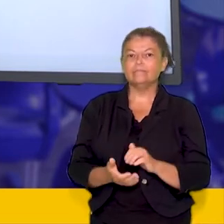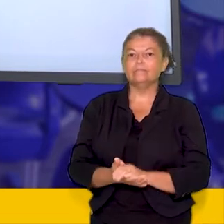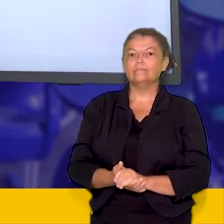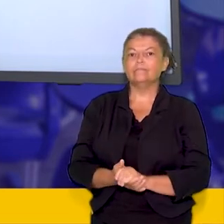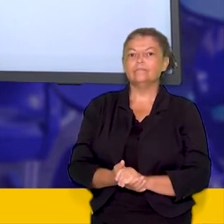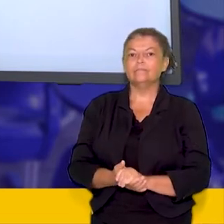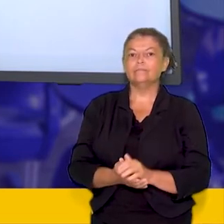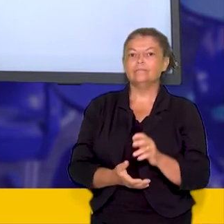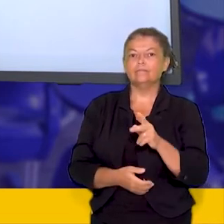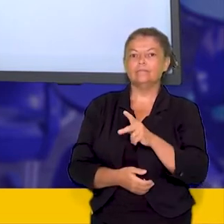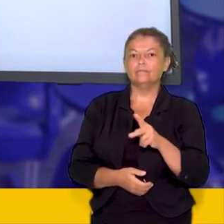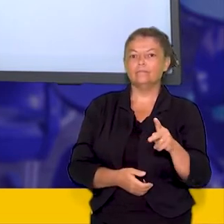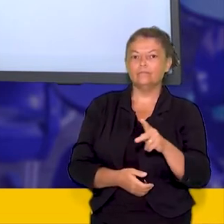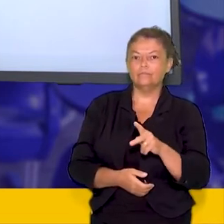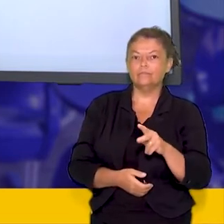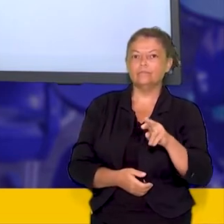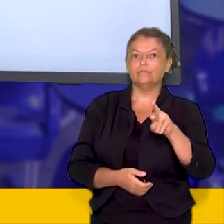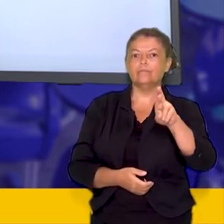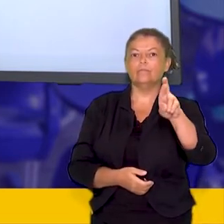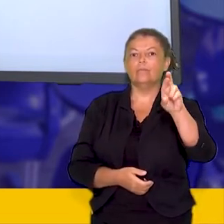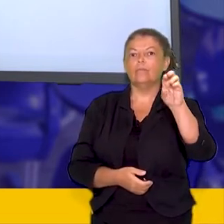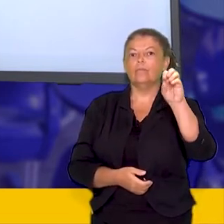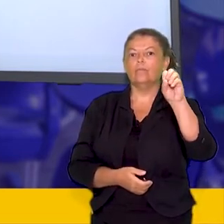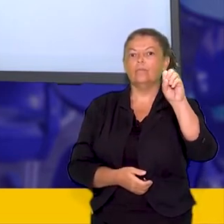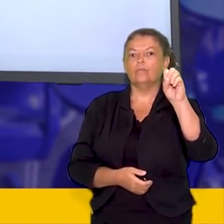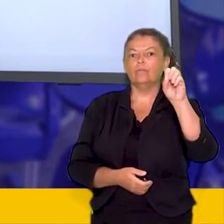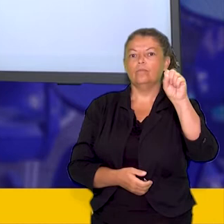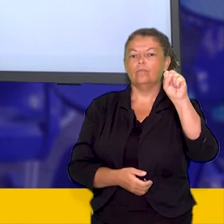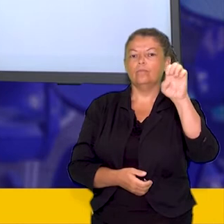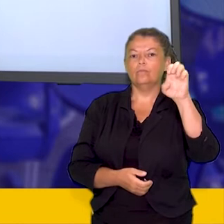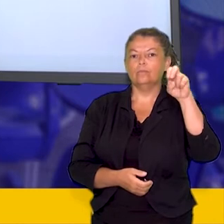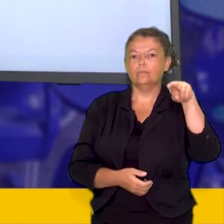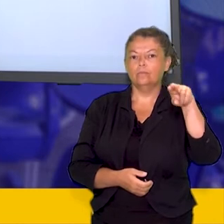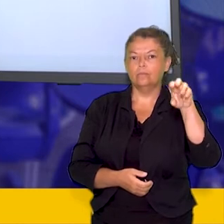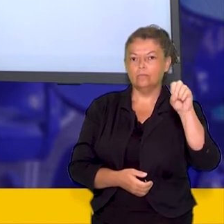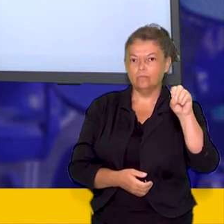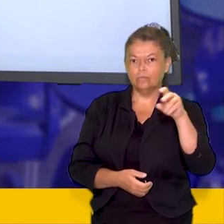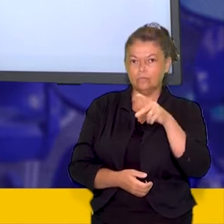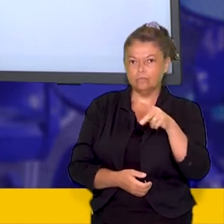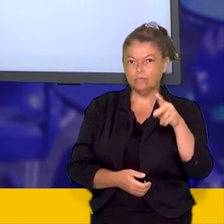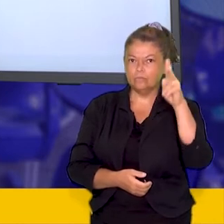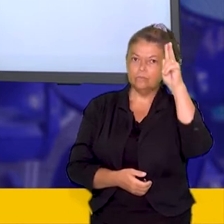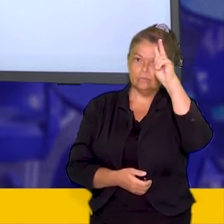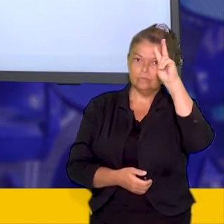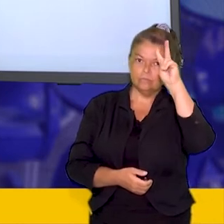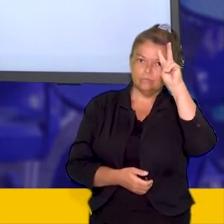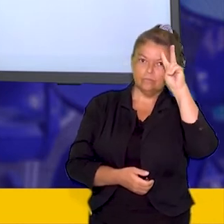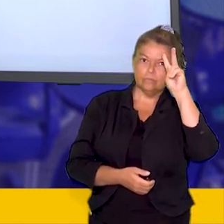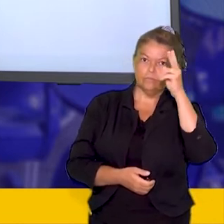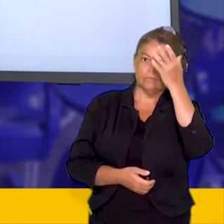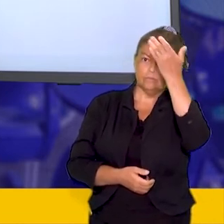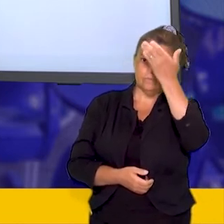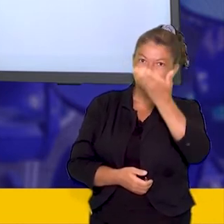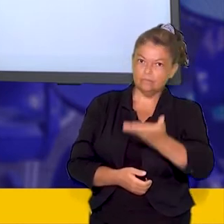eu sou o Rosendo, professor de História, e estamos aqui para fazer uma revisão